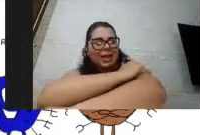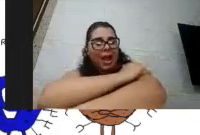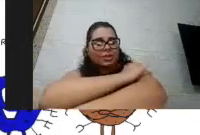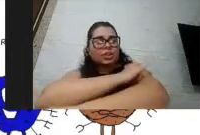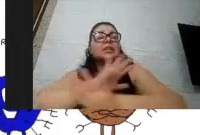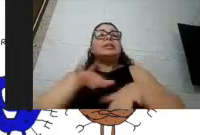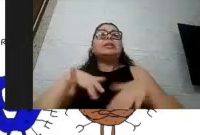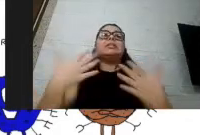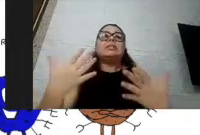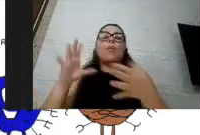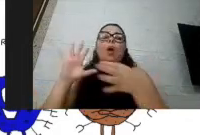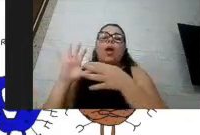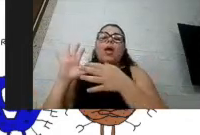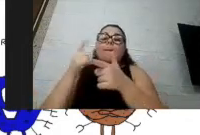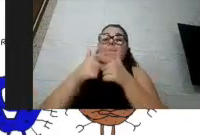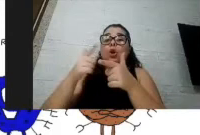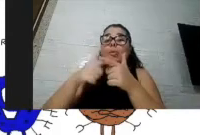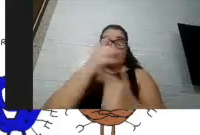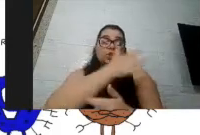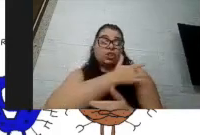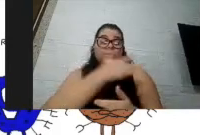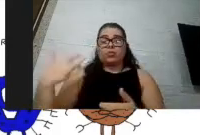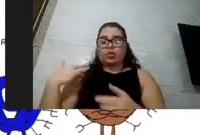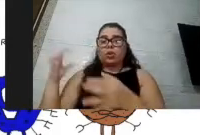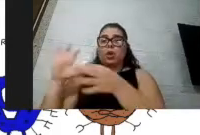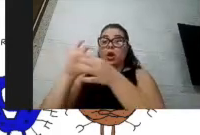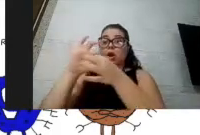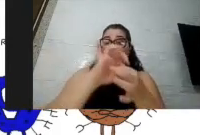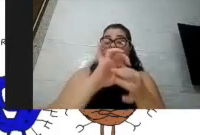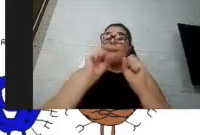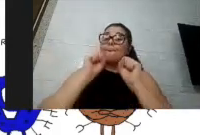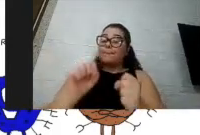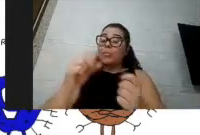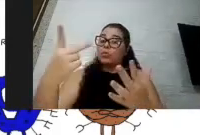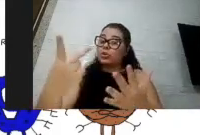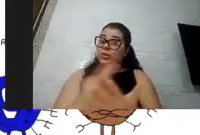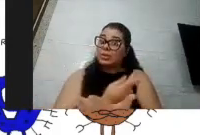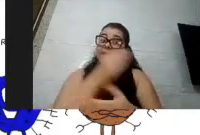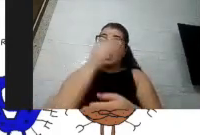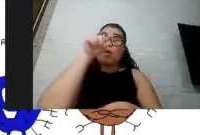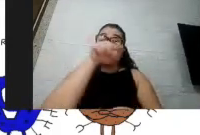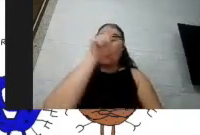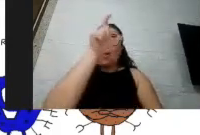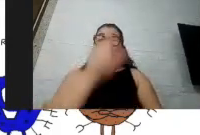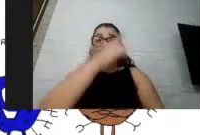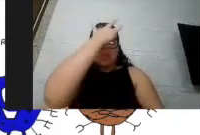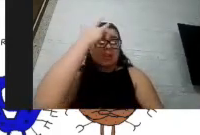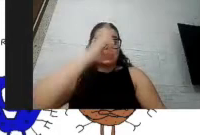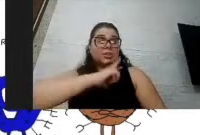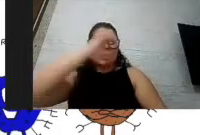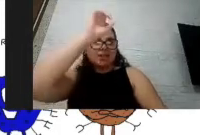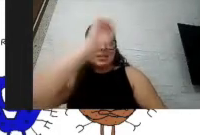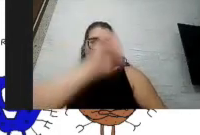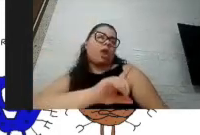saúde associadas também podem acontecer nas pessoas com deficiência, então eu posso ter uma pessoa com deficiência que tem